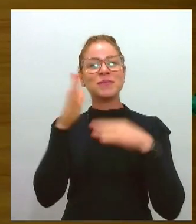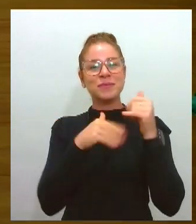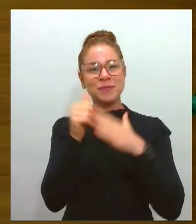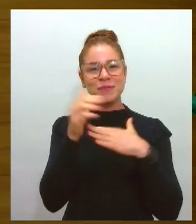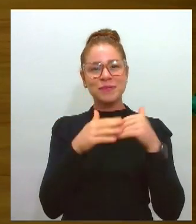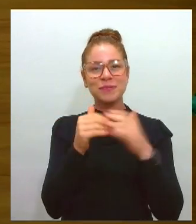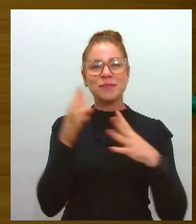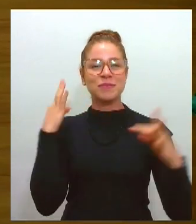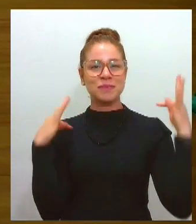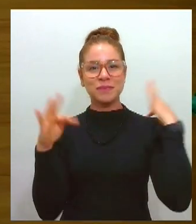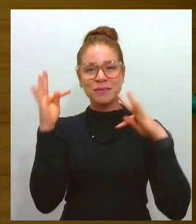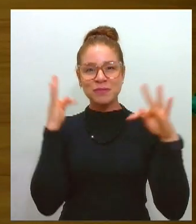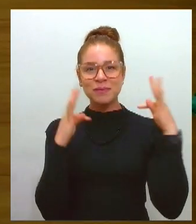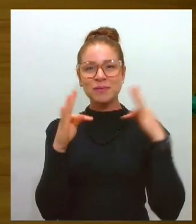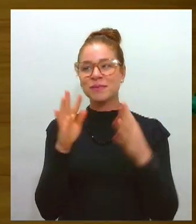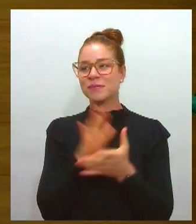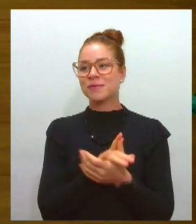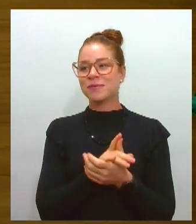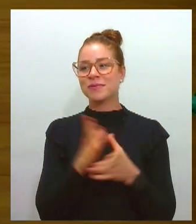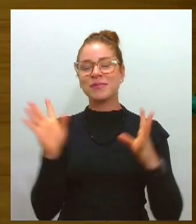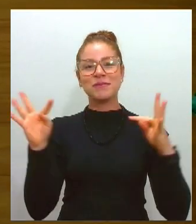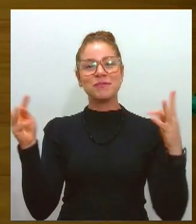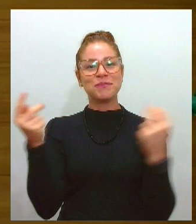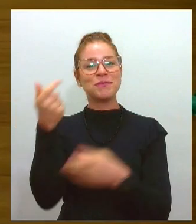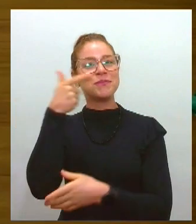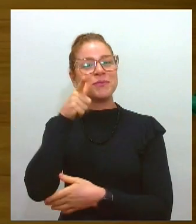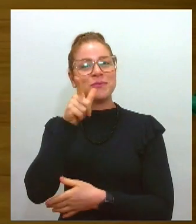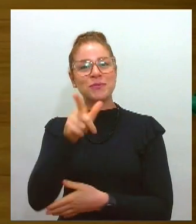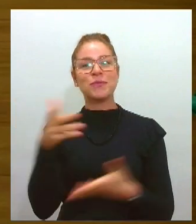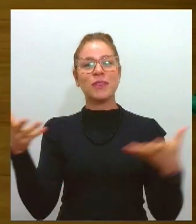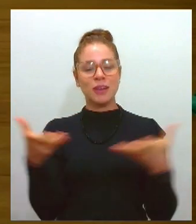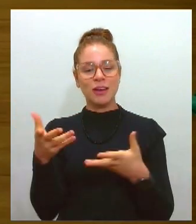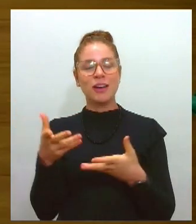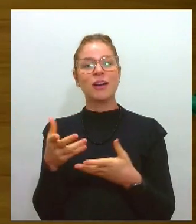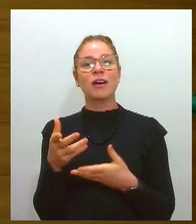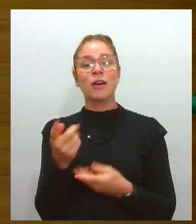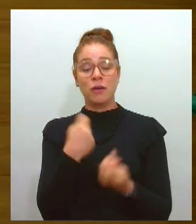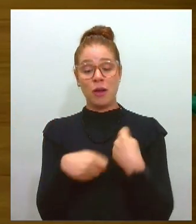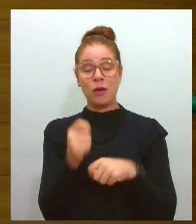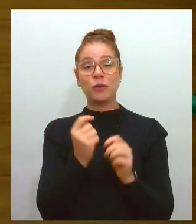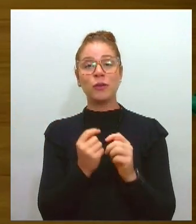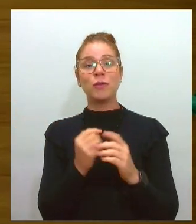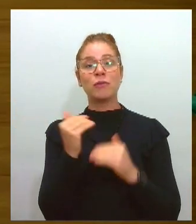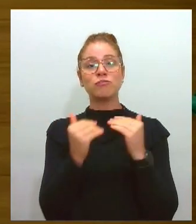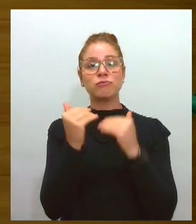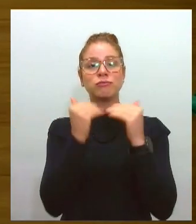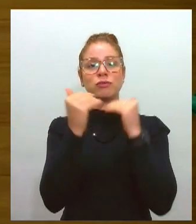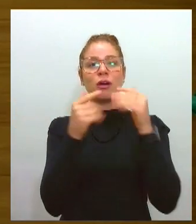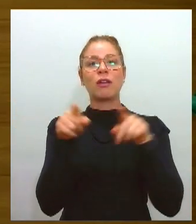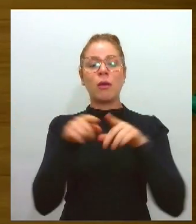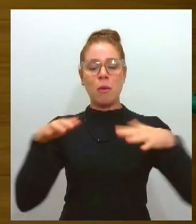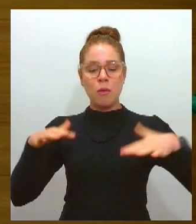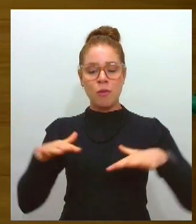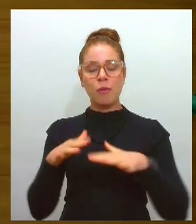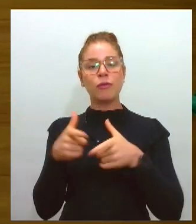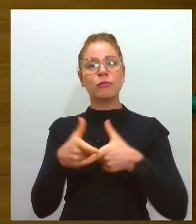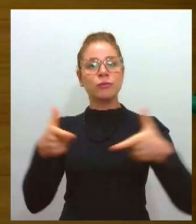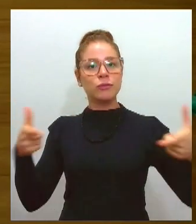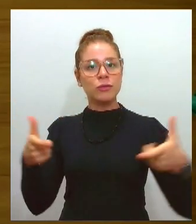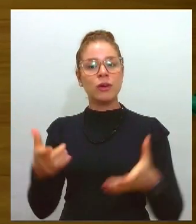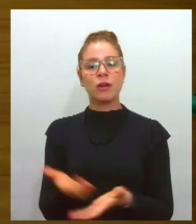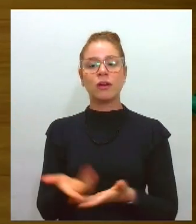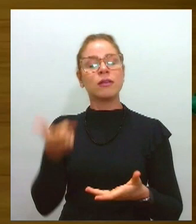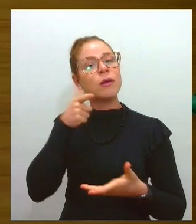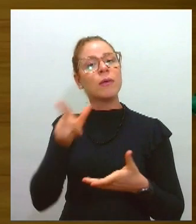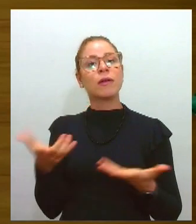mundo seja beneficiado por esse aquecimento na economia, por essa movimentação ampliada, que traz inclusão social através